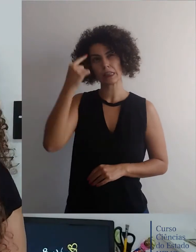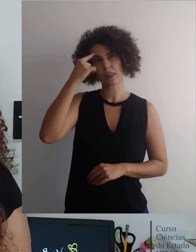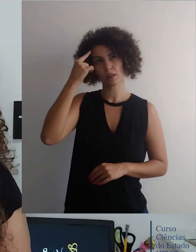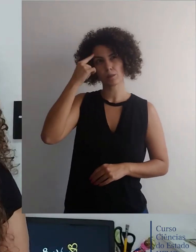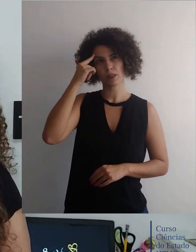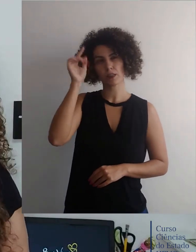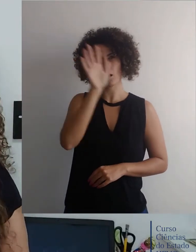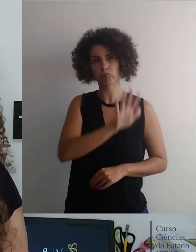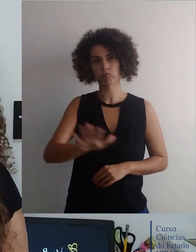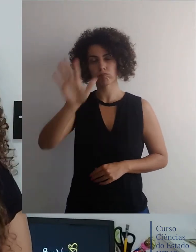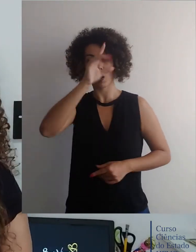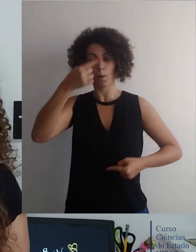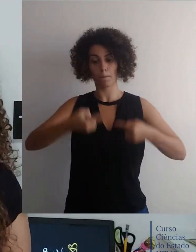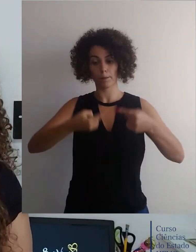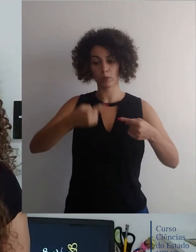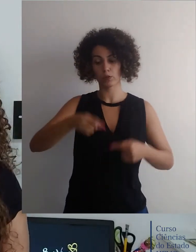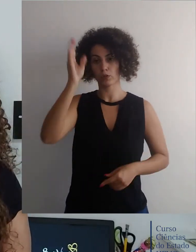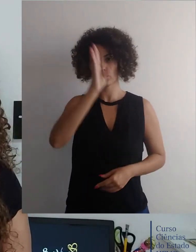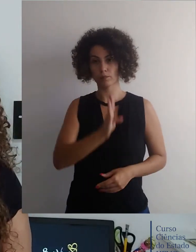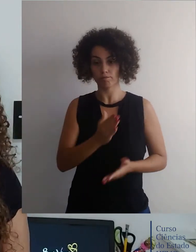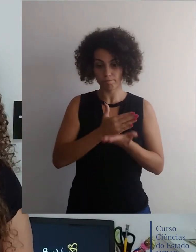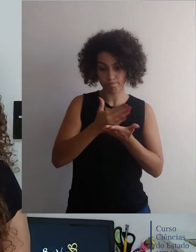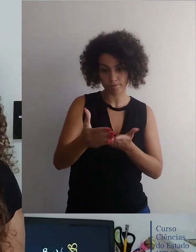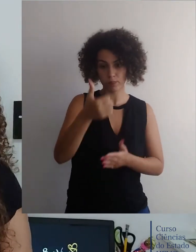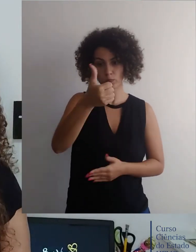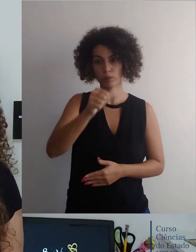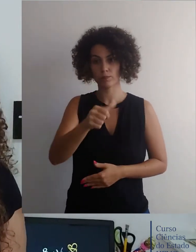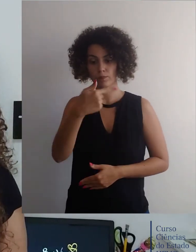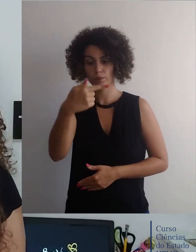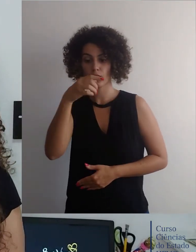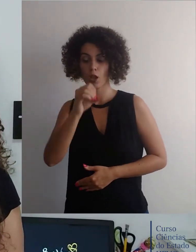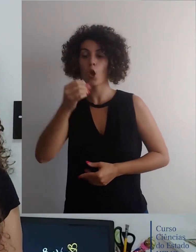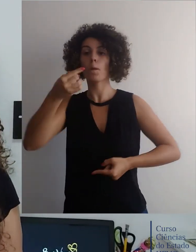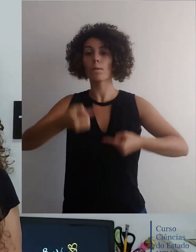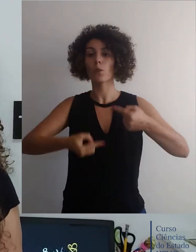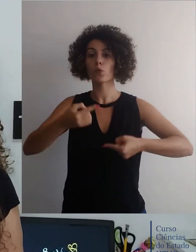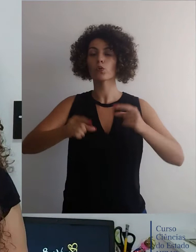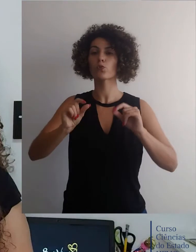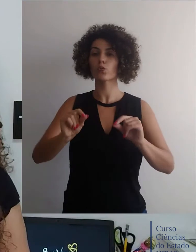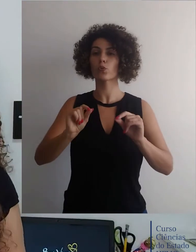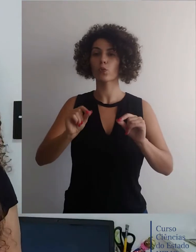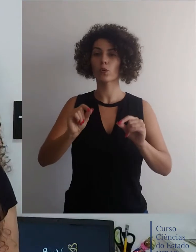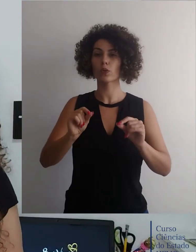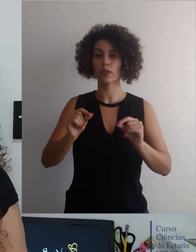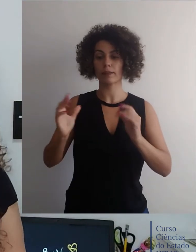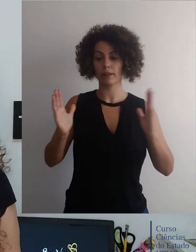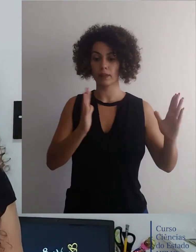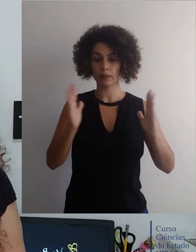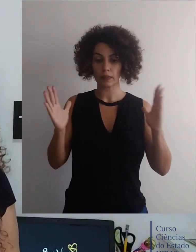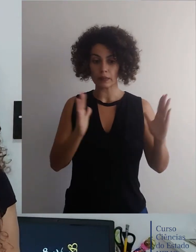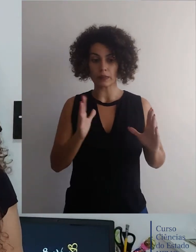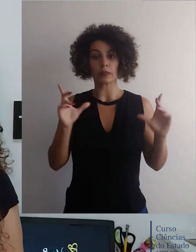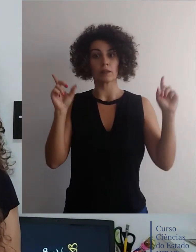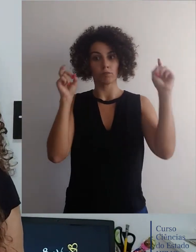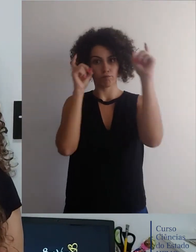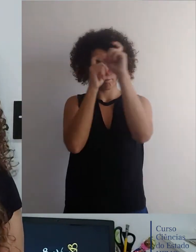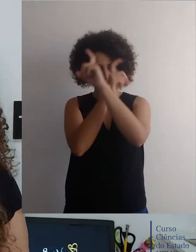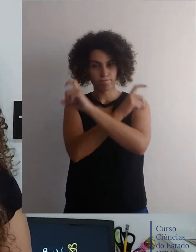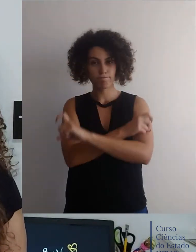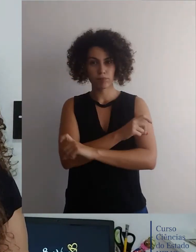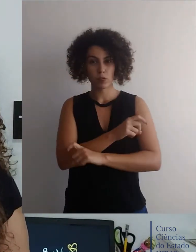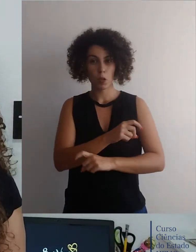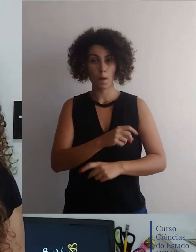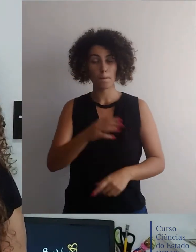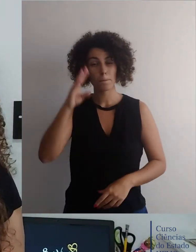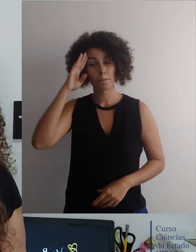Em relação ao cenário político brasileiro, a partir do início da década de 70, a política começa a viver um período muito